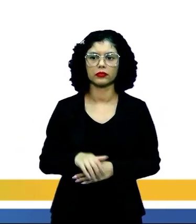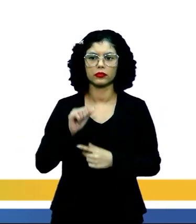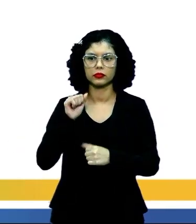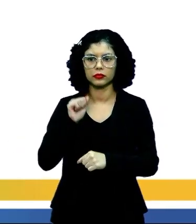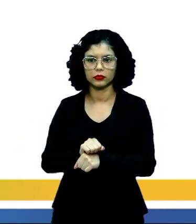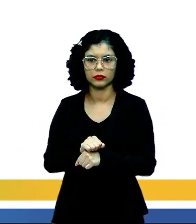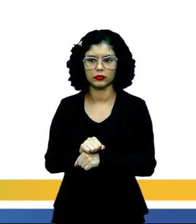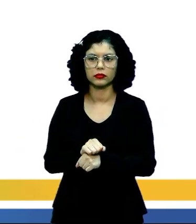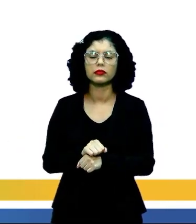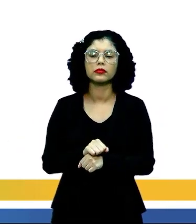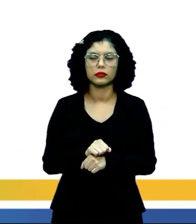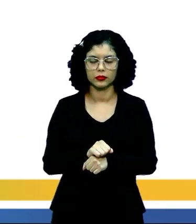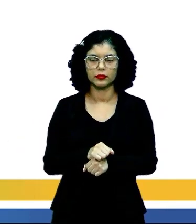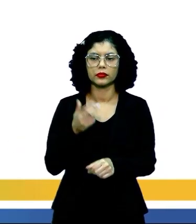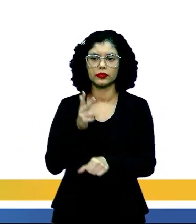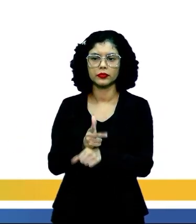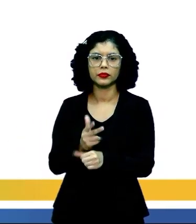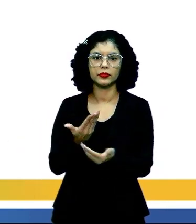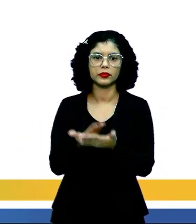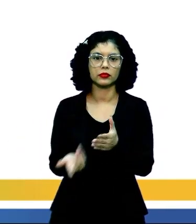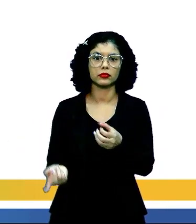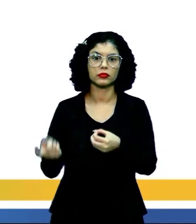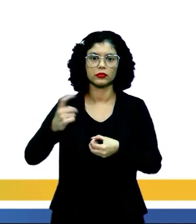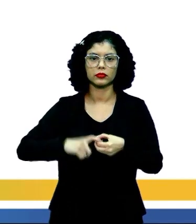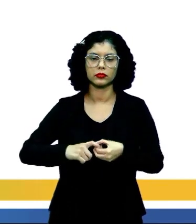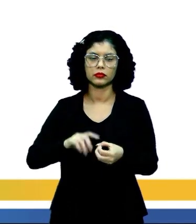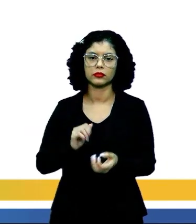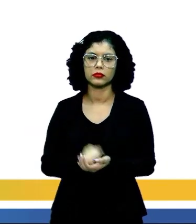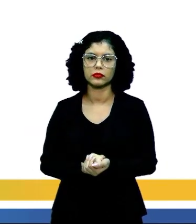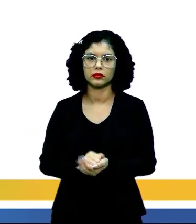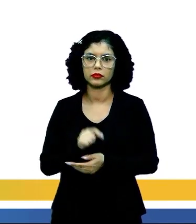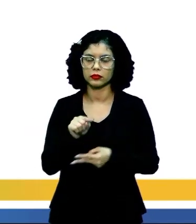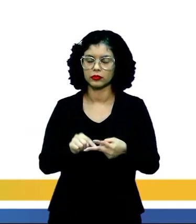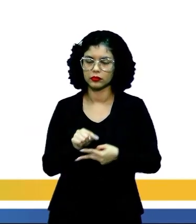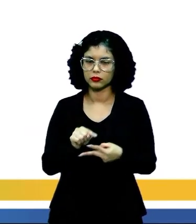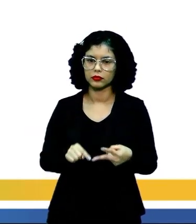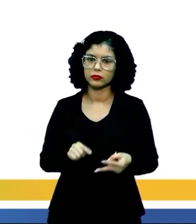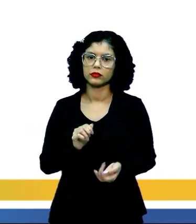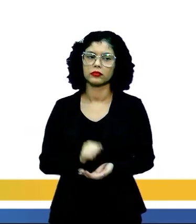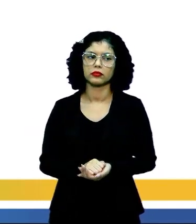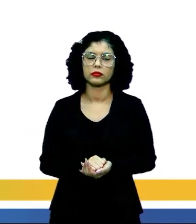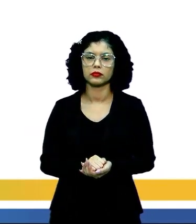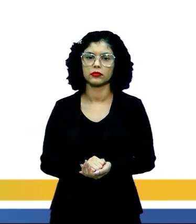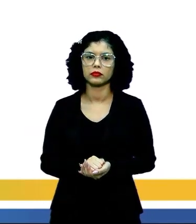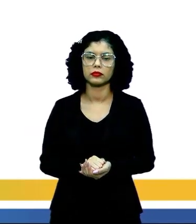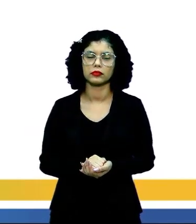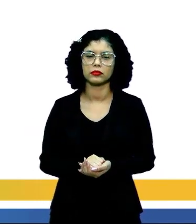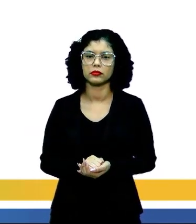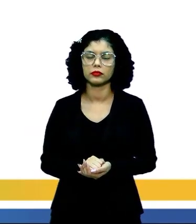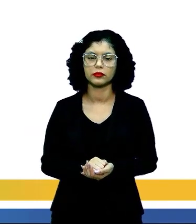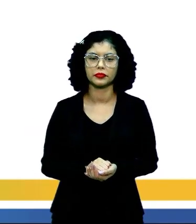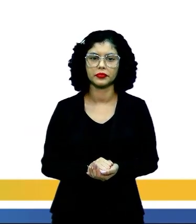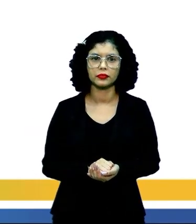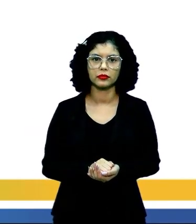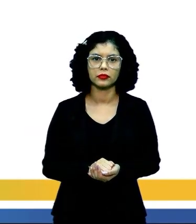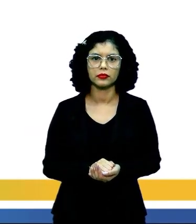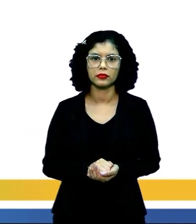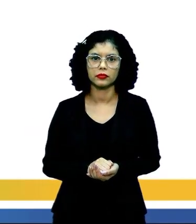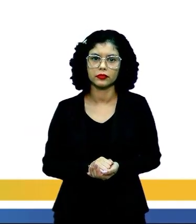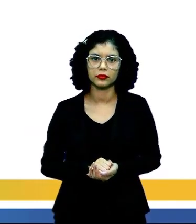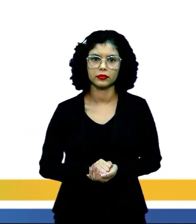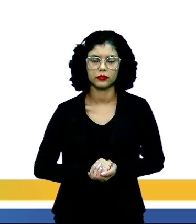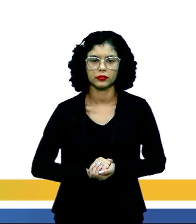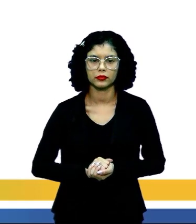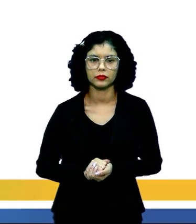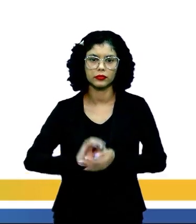pausa no vídeo, vou voltar aí às outras duas alternativas, pausa e vamos lá.